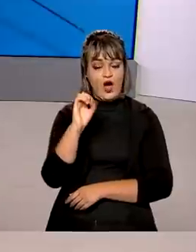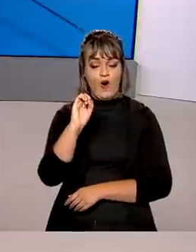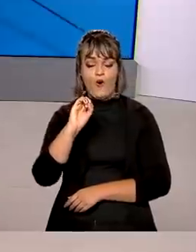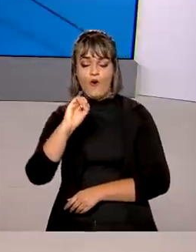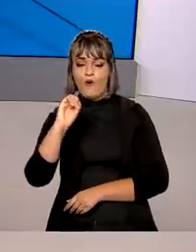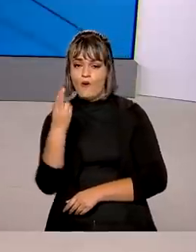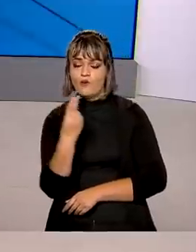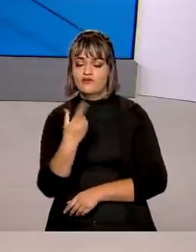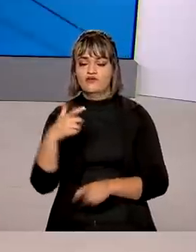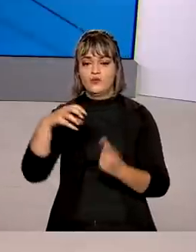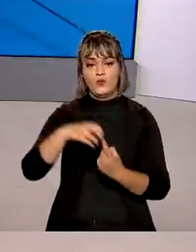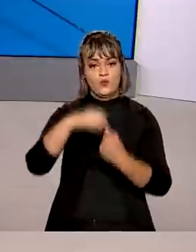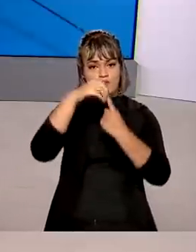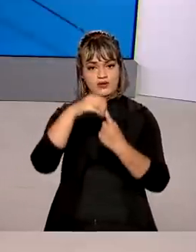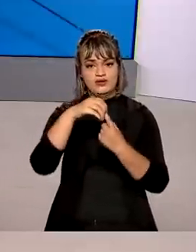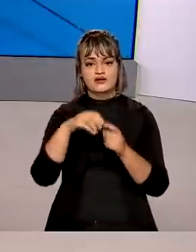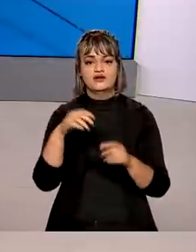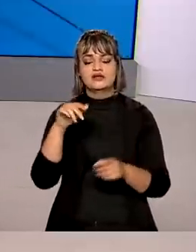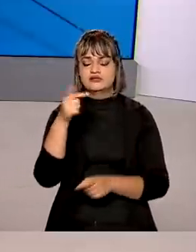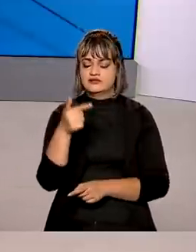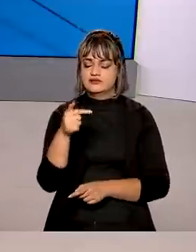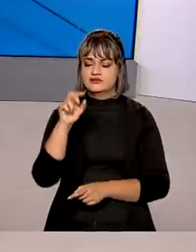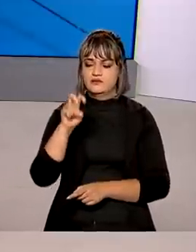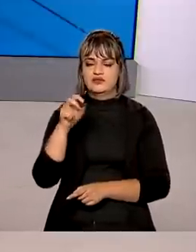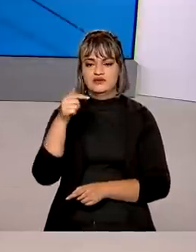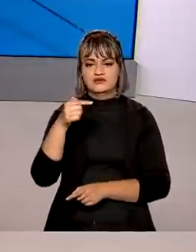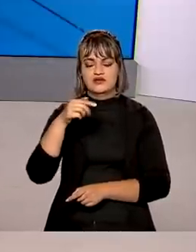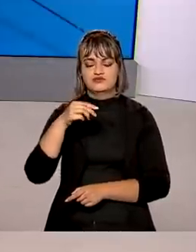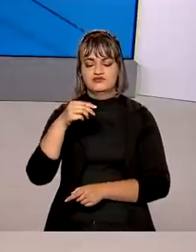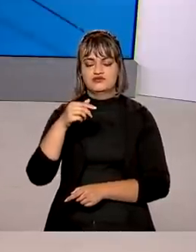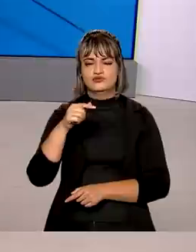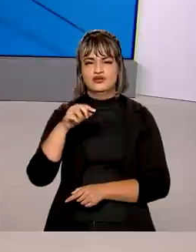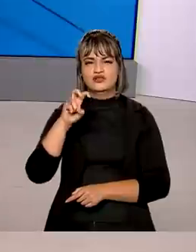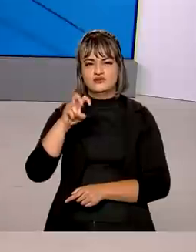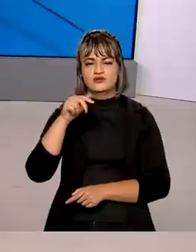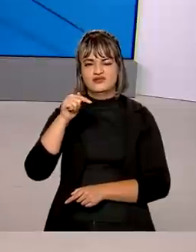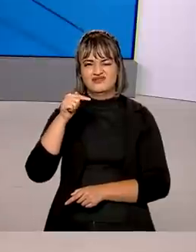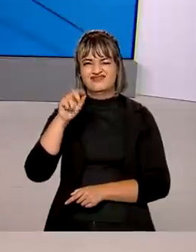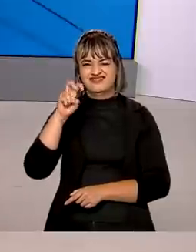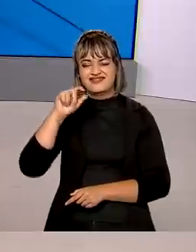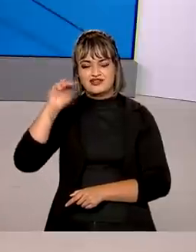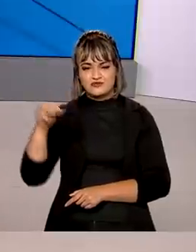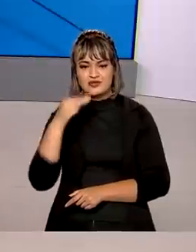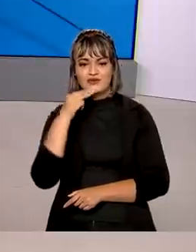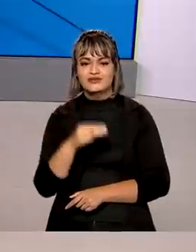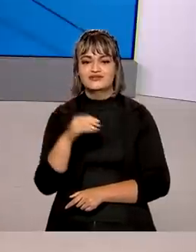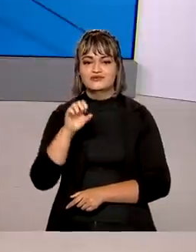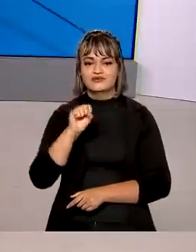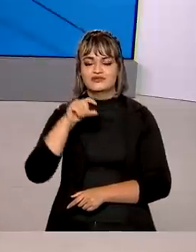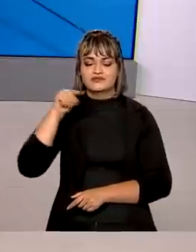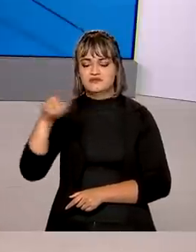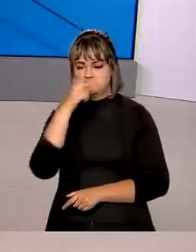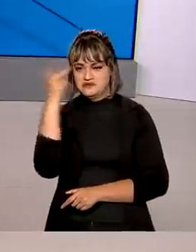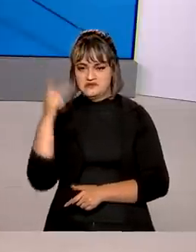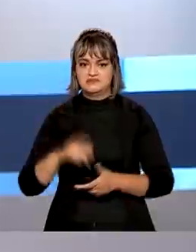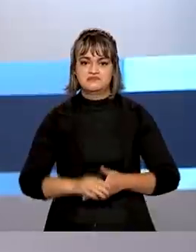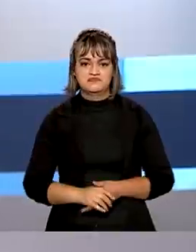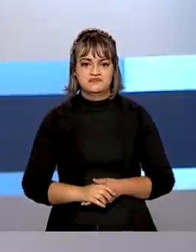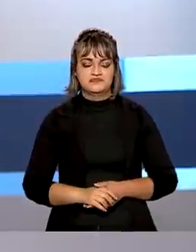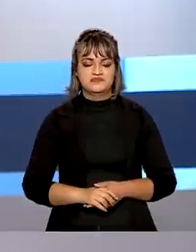vacina de dose única é de 57 milhões, 802 mil, 775 pessoas.